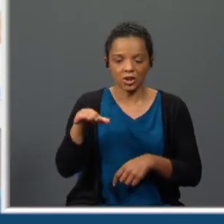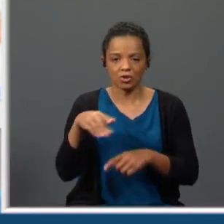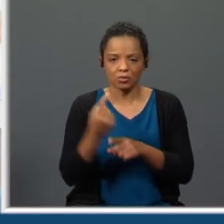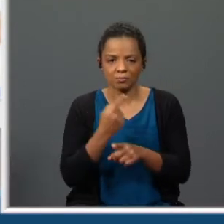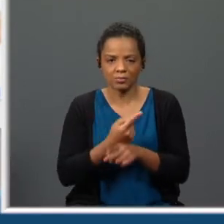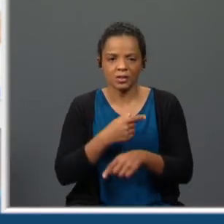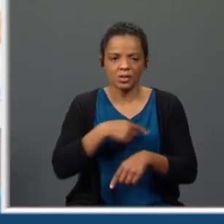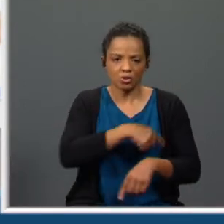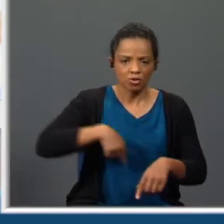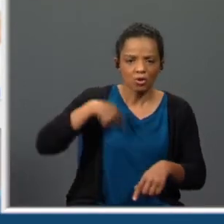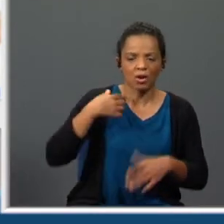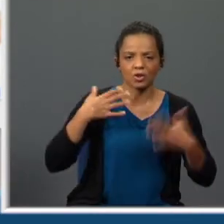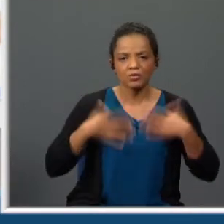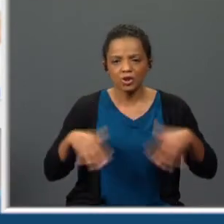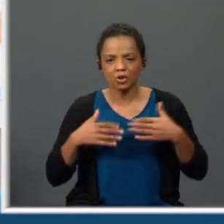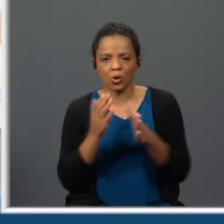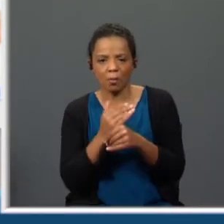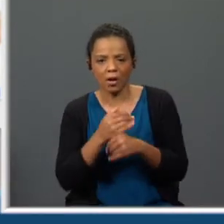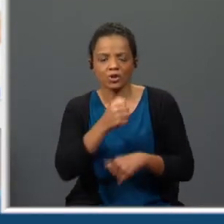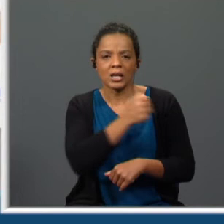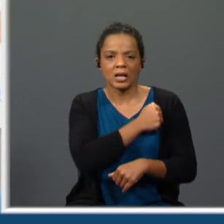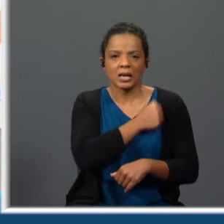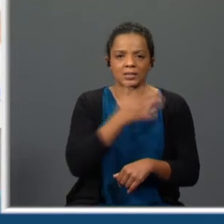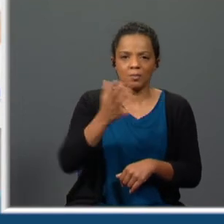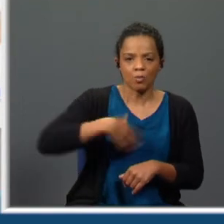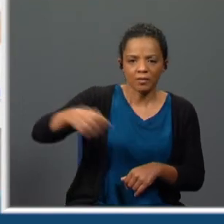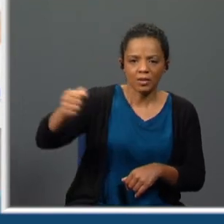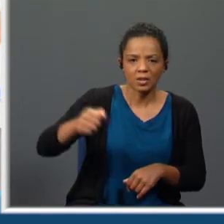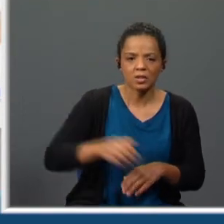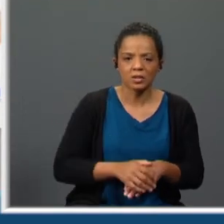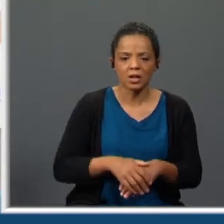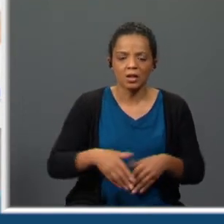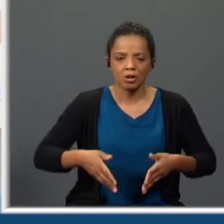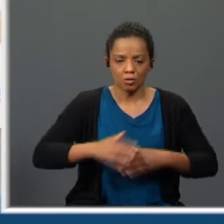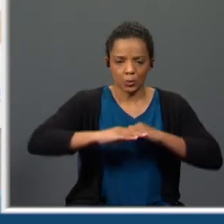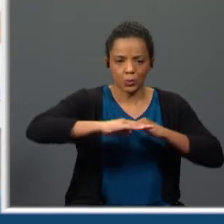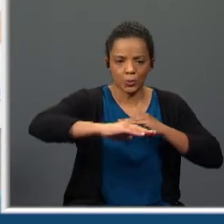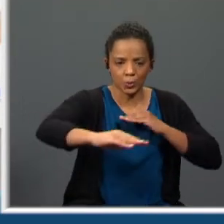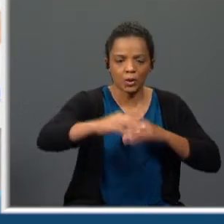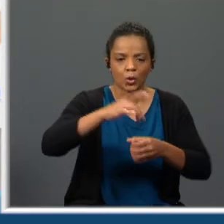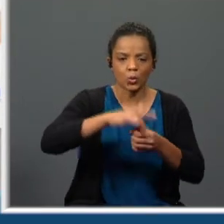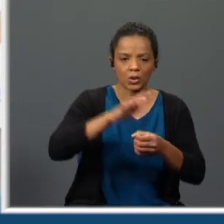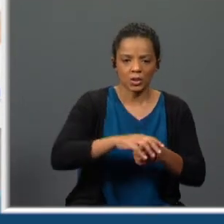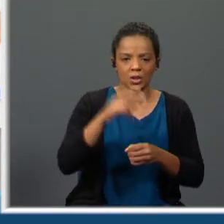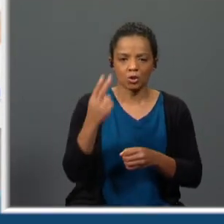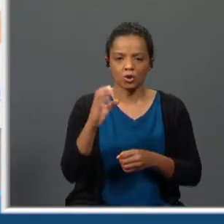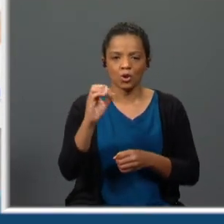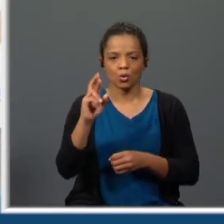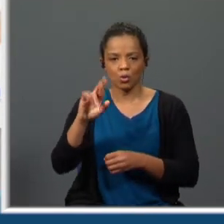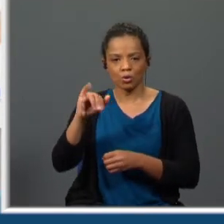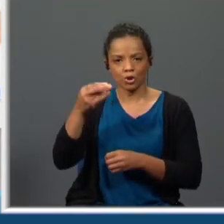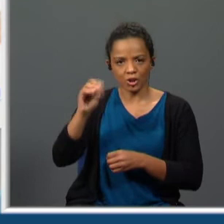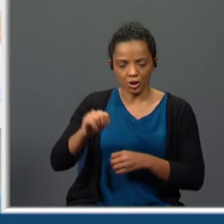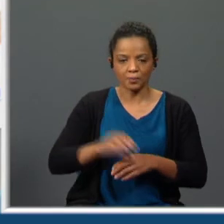joias vestidos roubados uma casa movediça um estrado de cortiça e dois coxins como